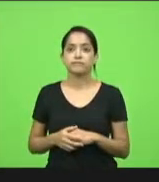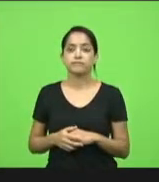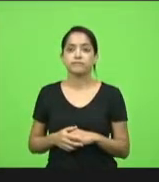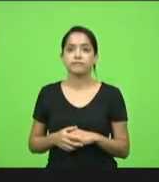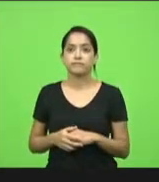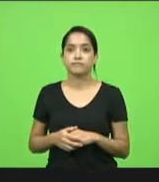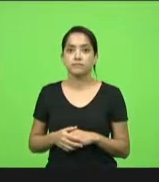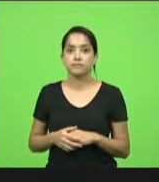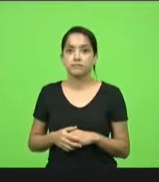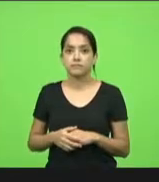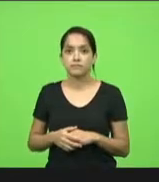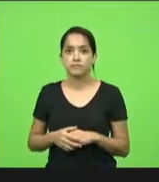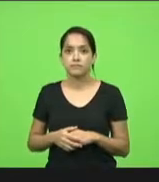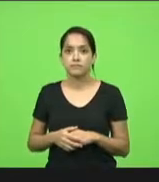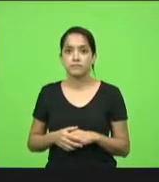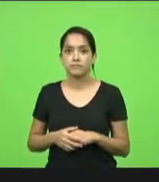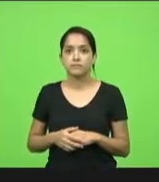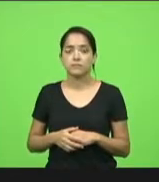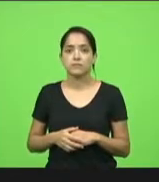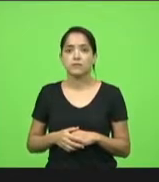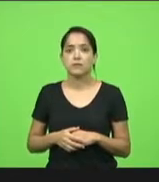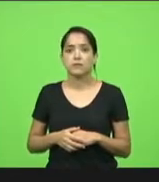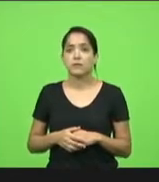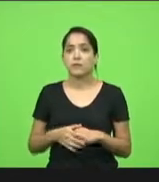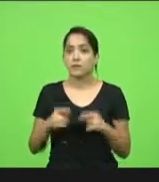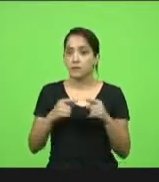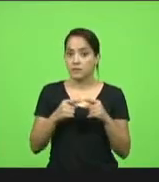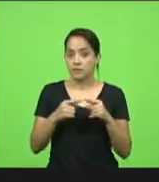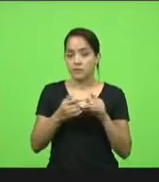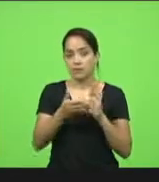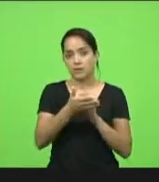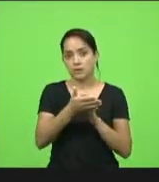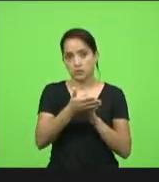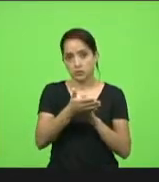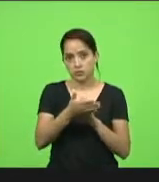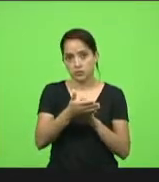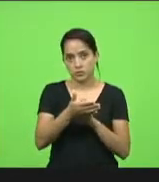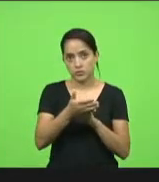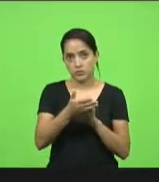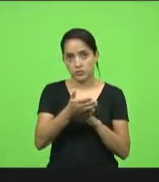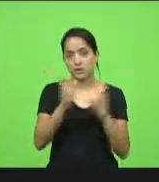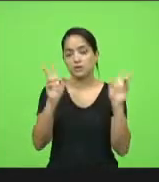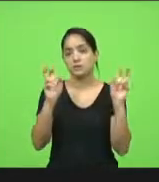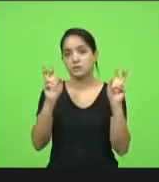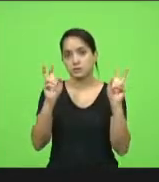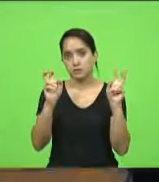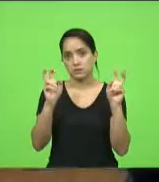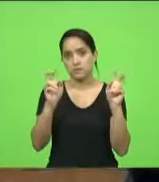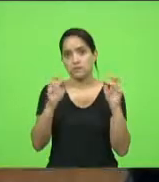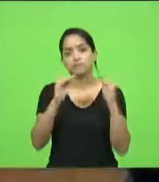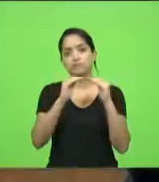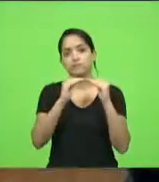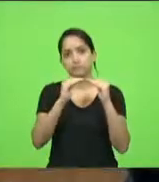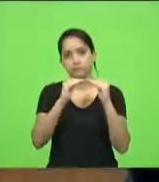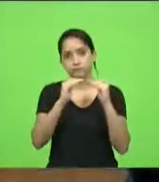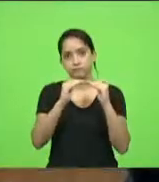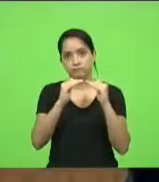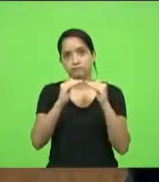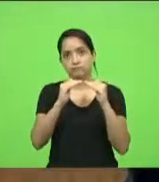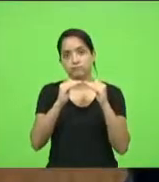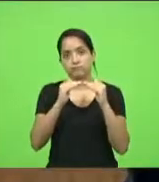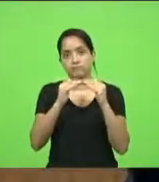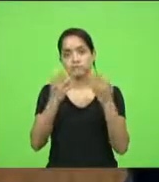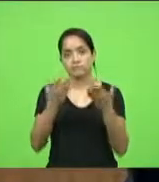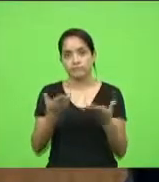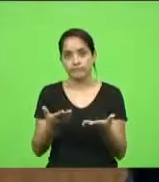prazer. Então, primeiro que eu quero elogiar a sua fala, é uma fala muito coerente, muito sensata, como